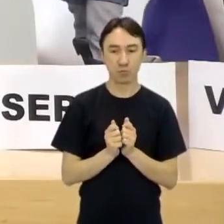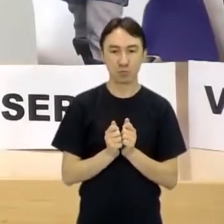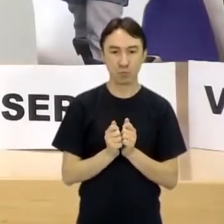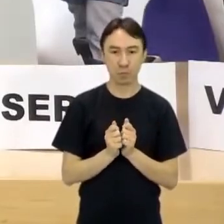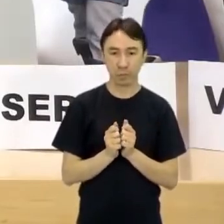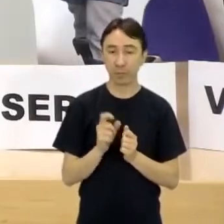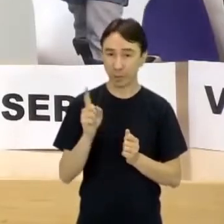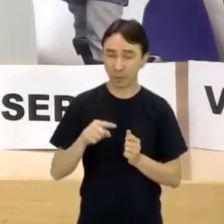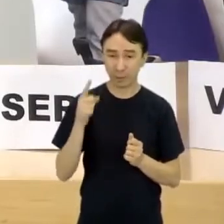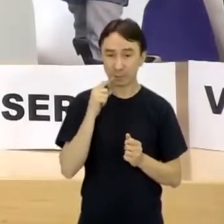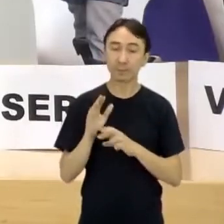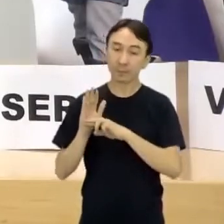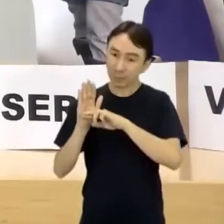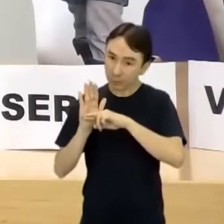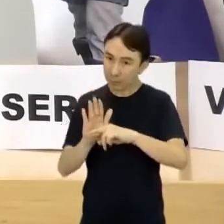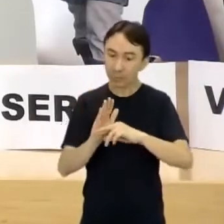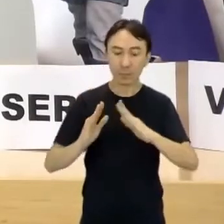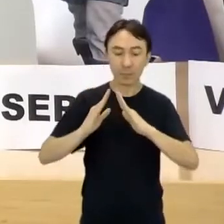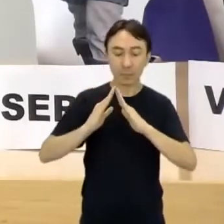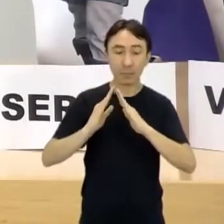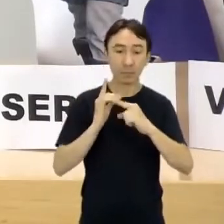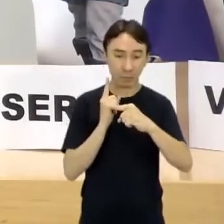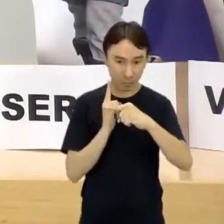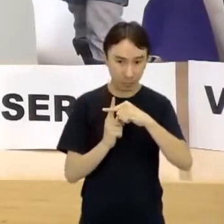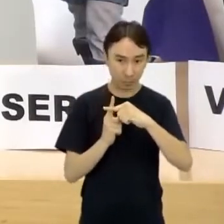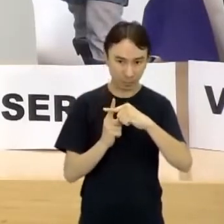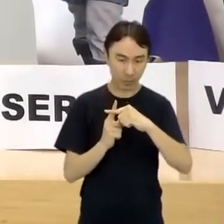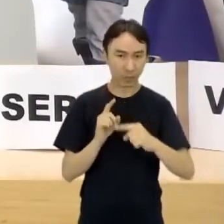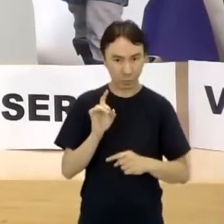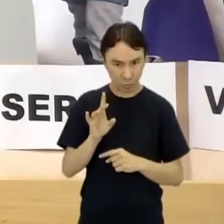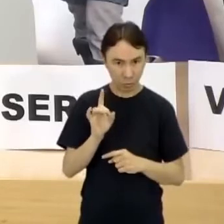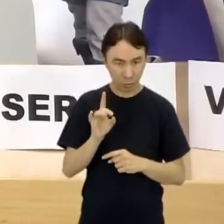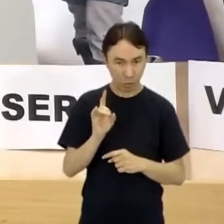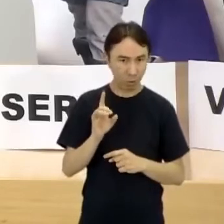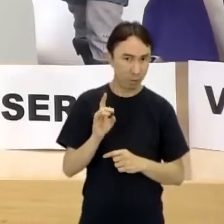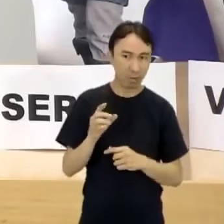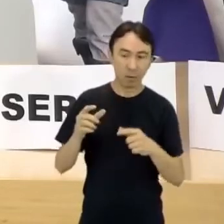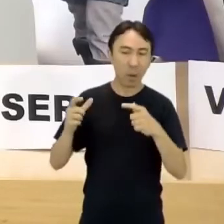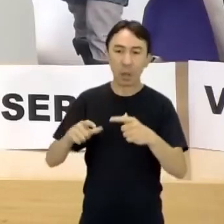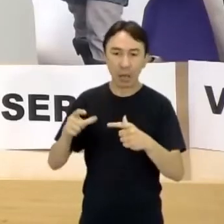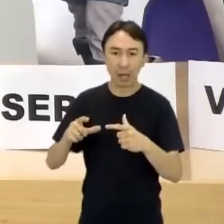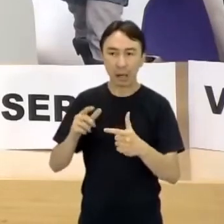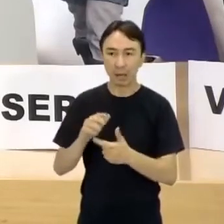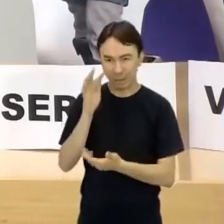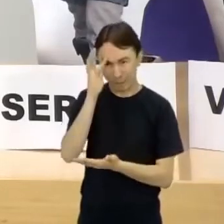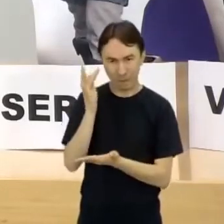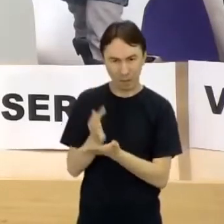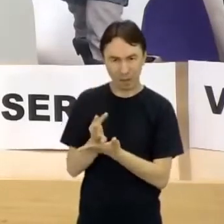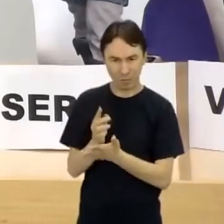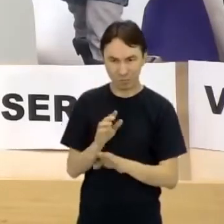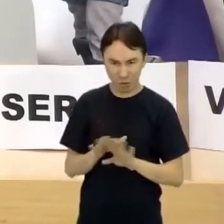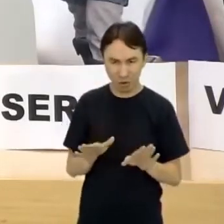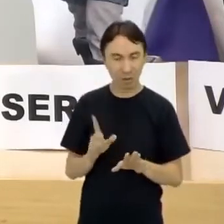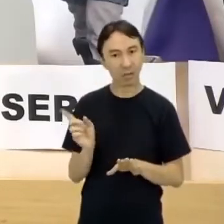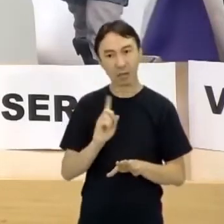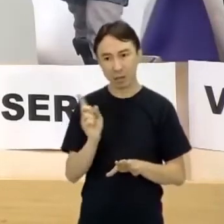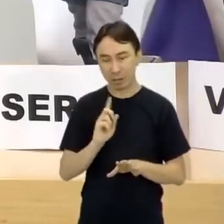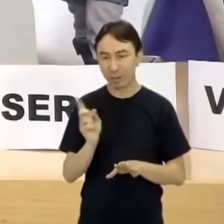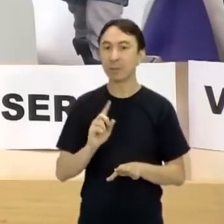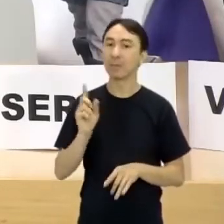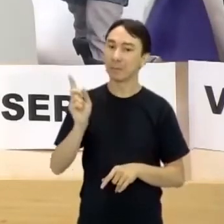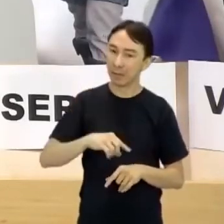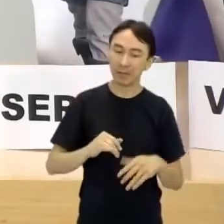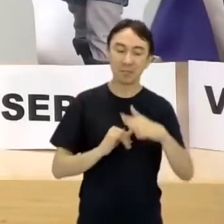A igreja, neste momento, ela não é apenas um lugar de fé, mas ela é uma instituição, inclusive, política. Aí, na sequência, nós temos